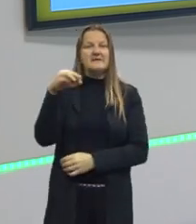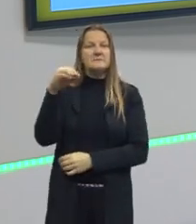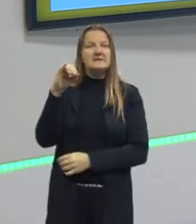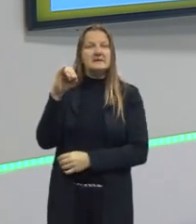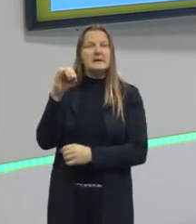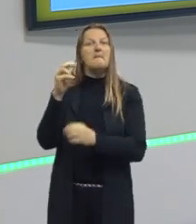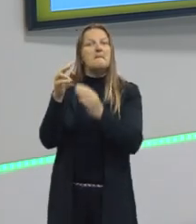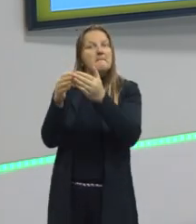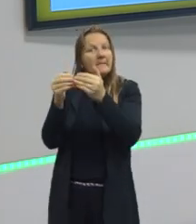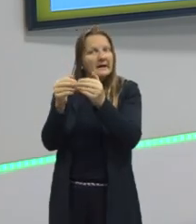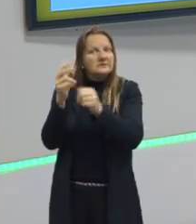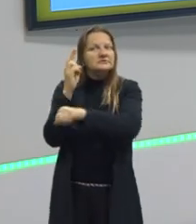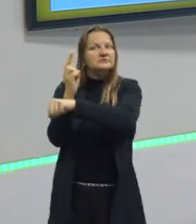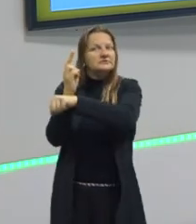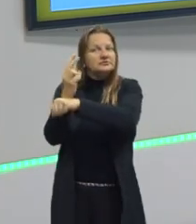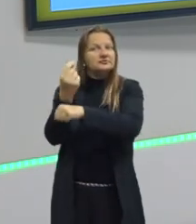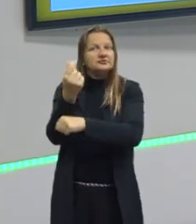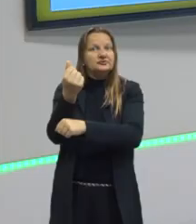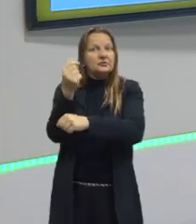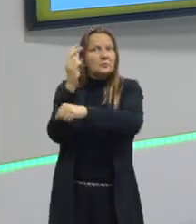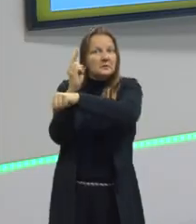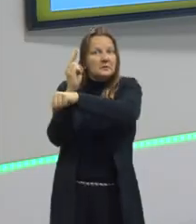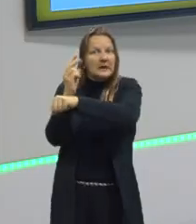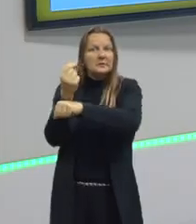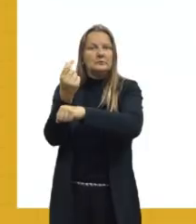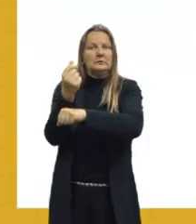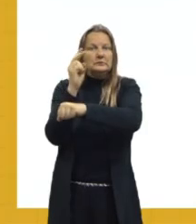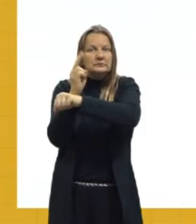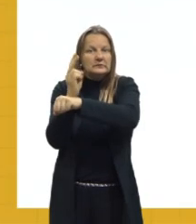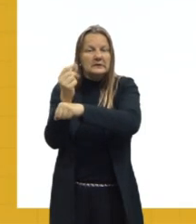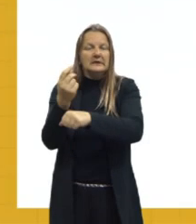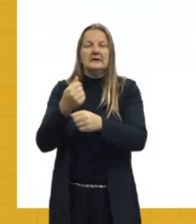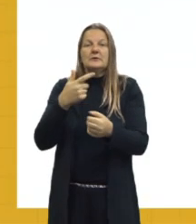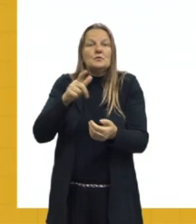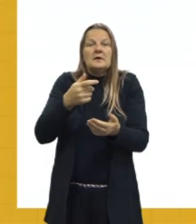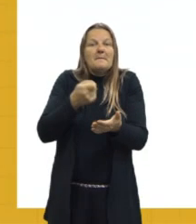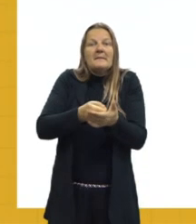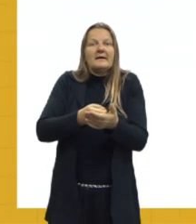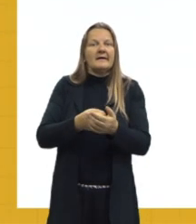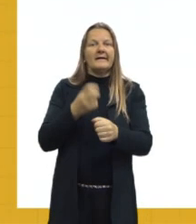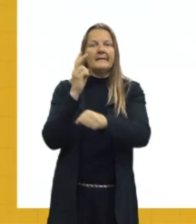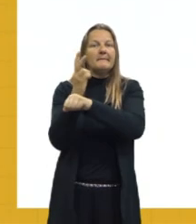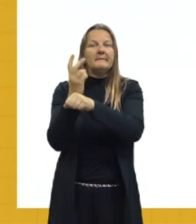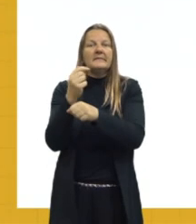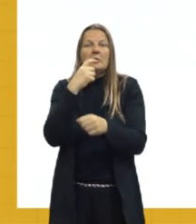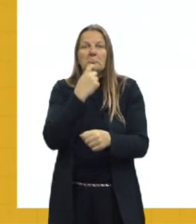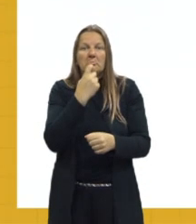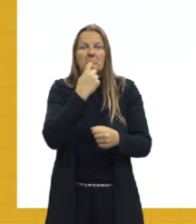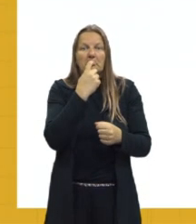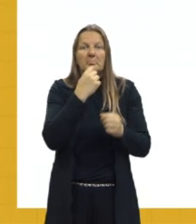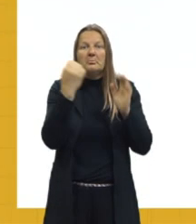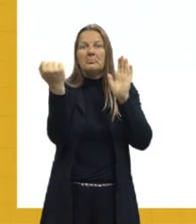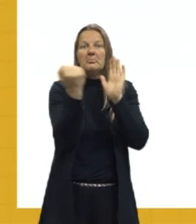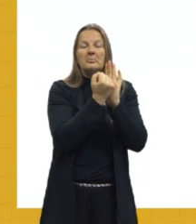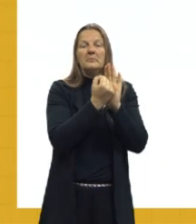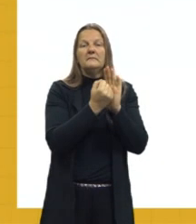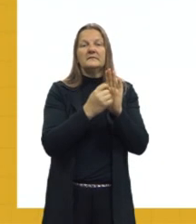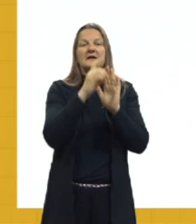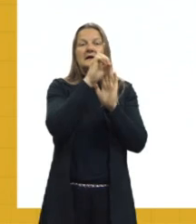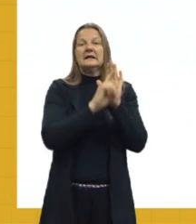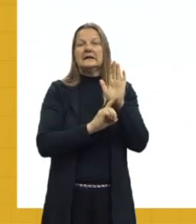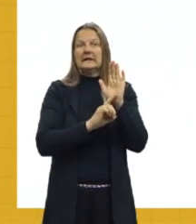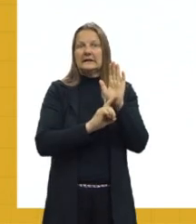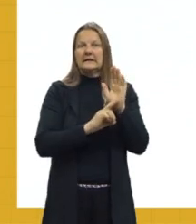Em duas vezes, o país disse, olha, não tem dinheiro para pagar. E aí, o que ele faz? Ele decreta moratória.